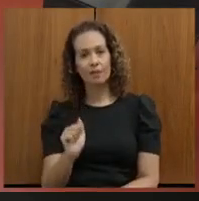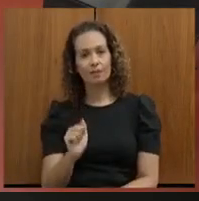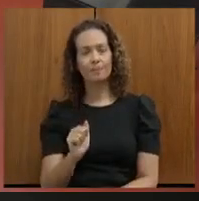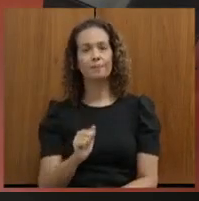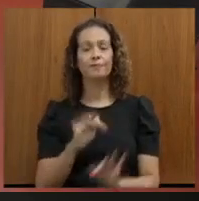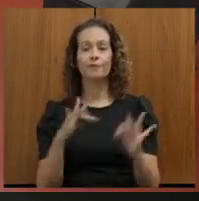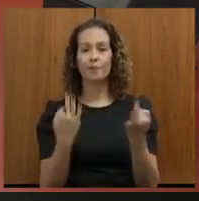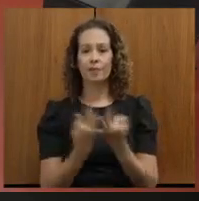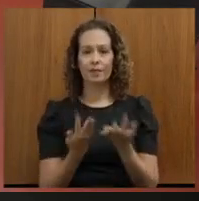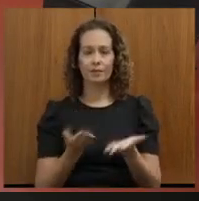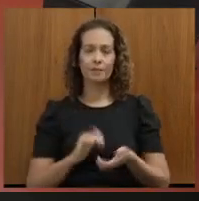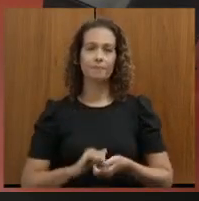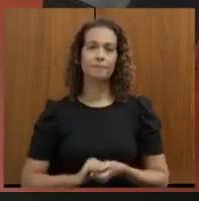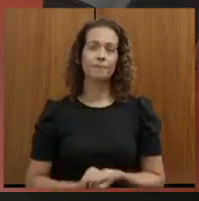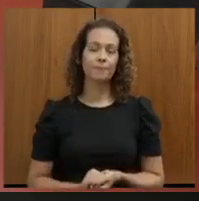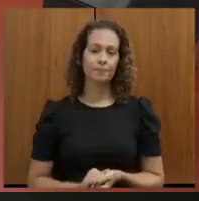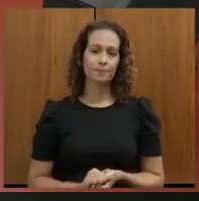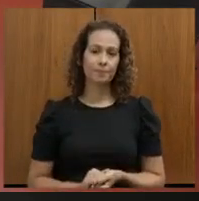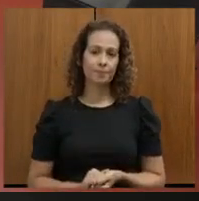Quer comentar?